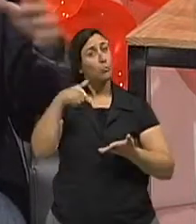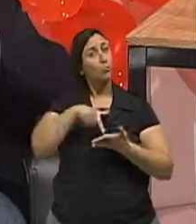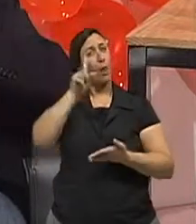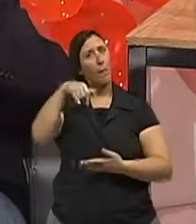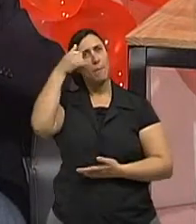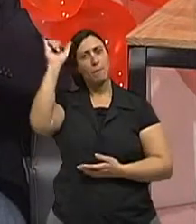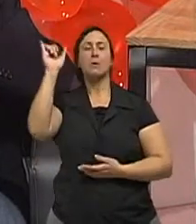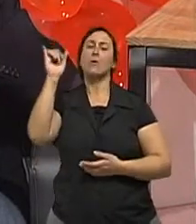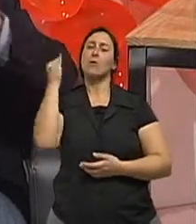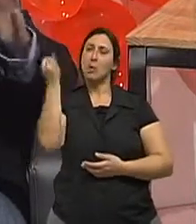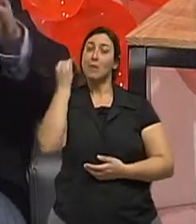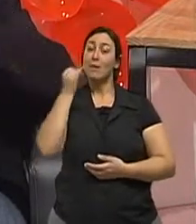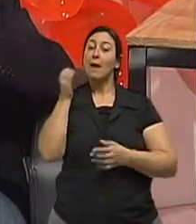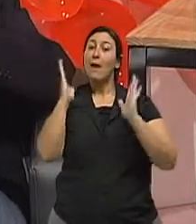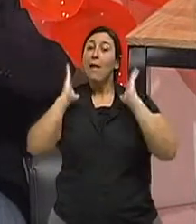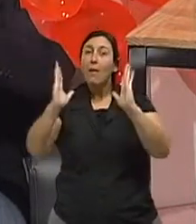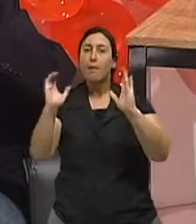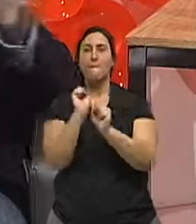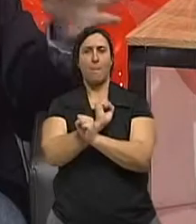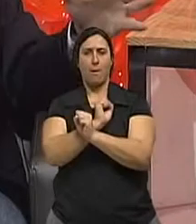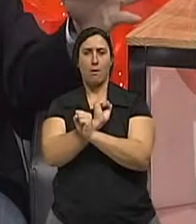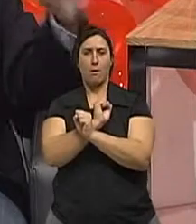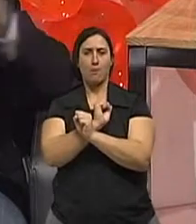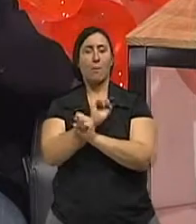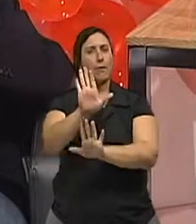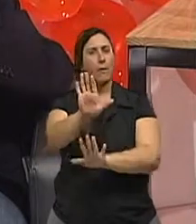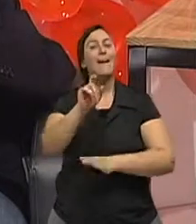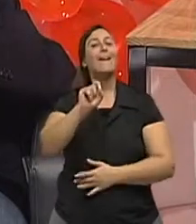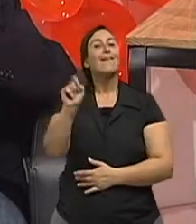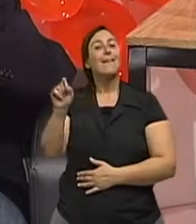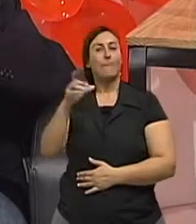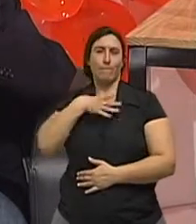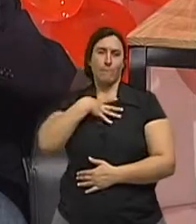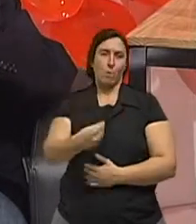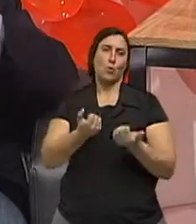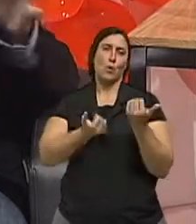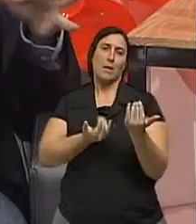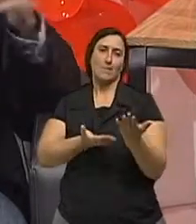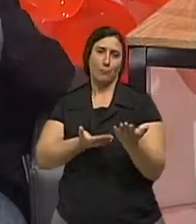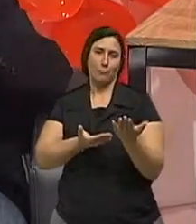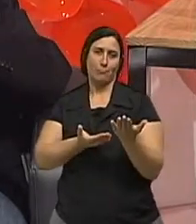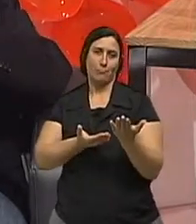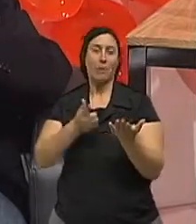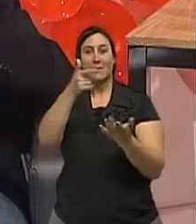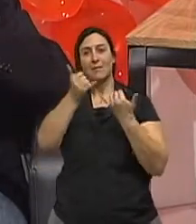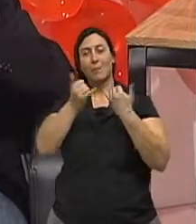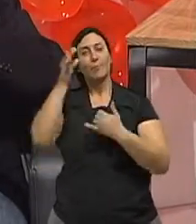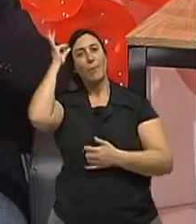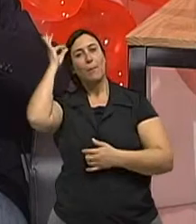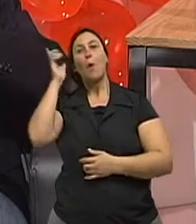nessa época do ano. Outra coisa importante, quem tem filhos adolescentes... Ah, ok. Cabelo molhado.